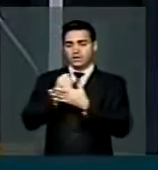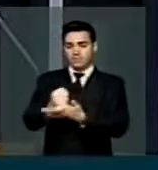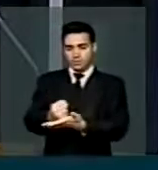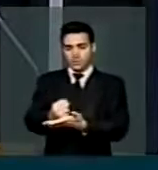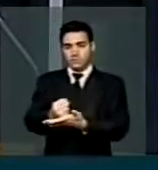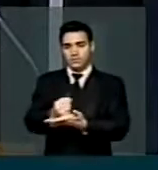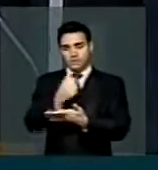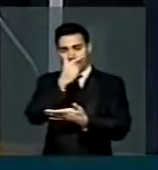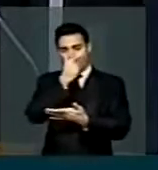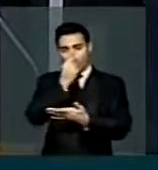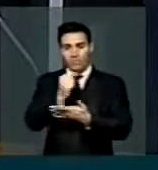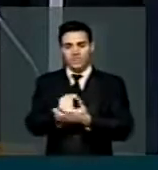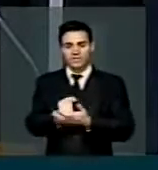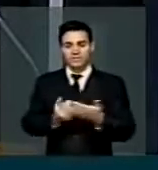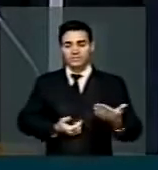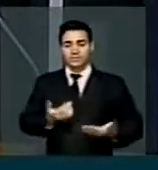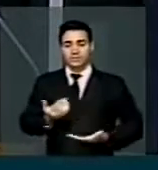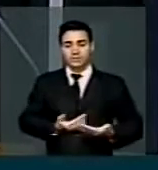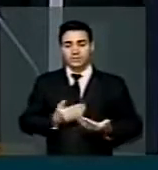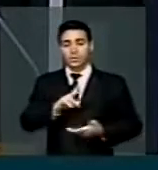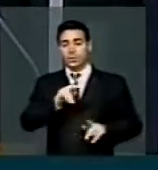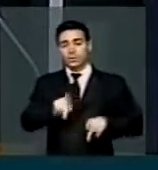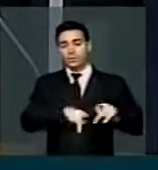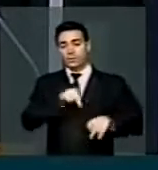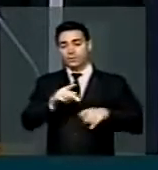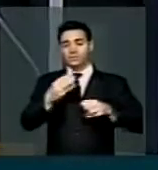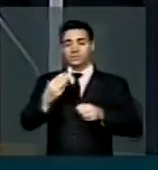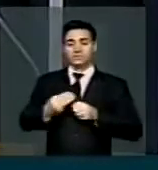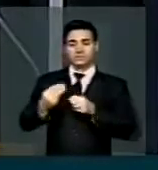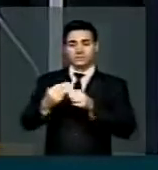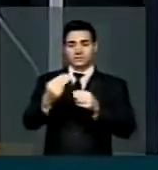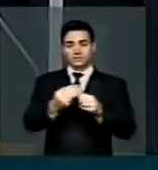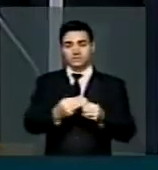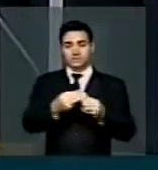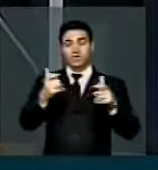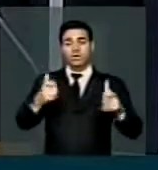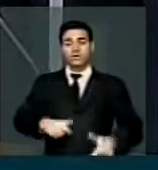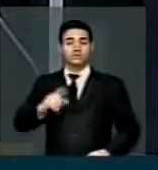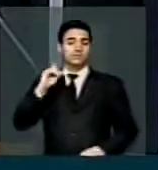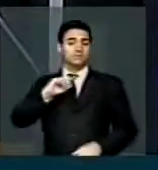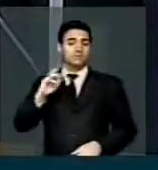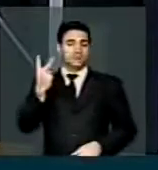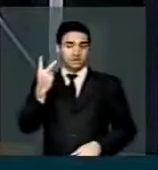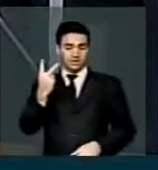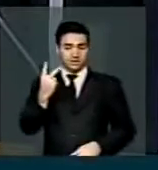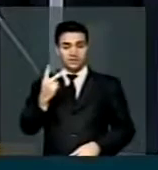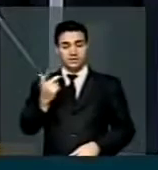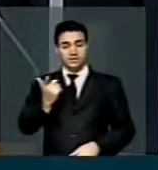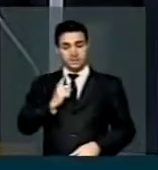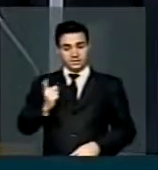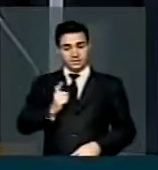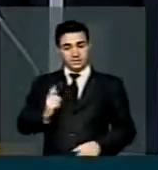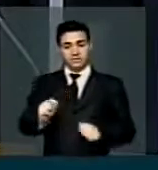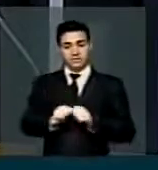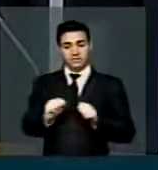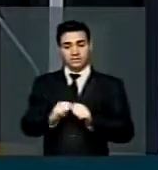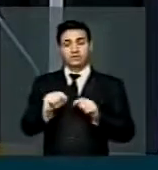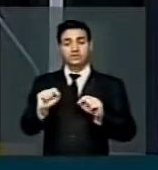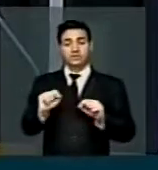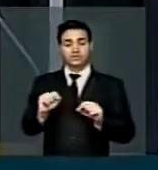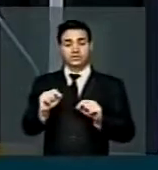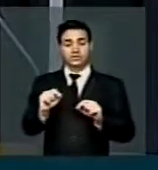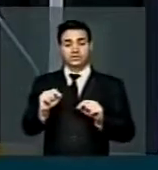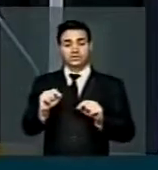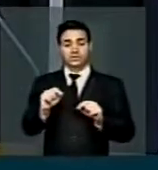solidariedade aos servidores públicos municipais de Belo Horizonte que estão realizando a